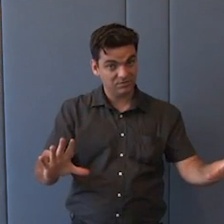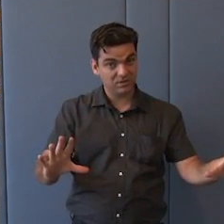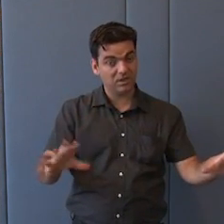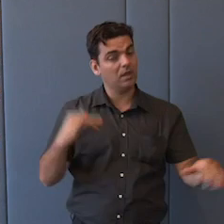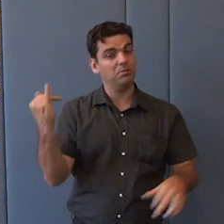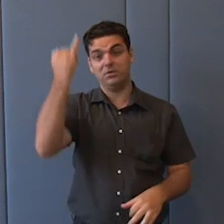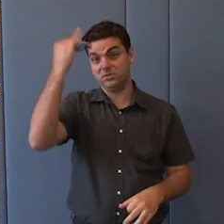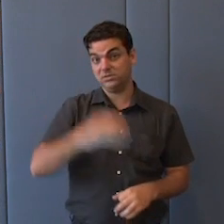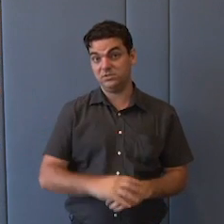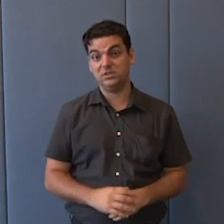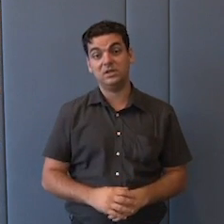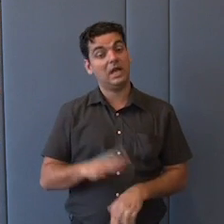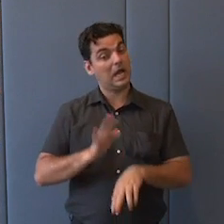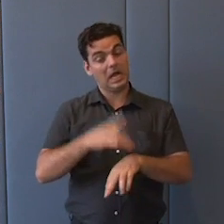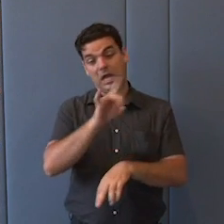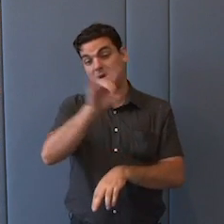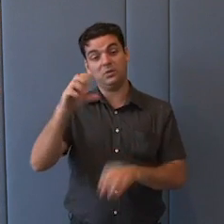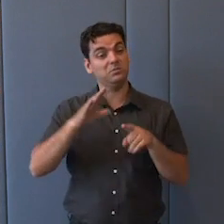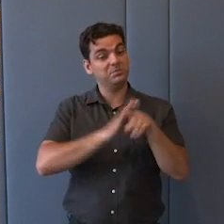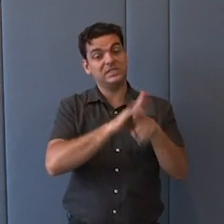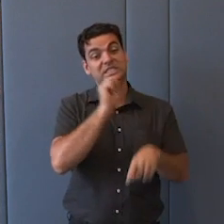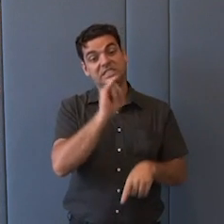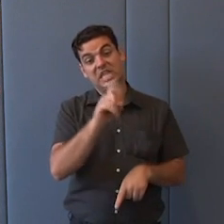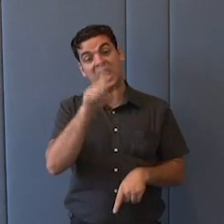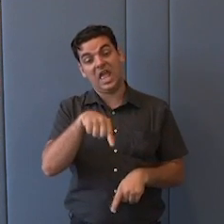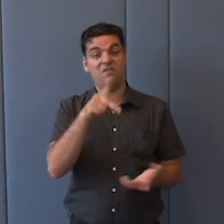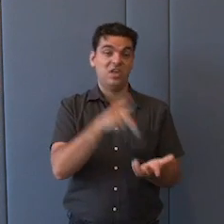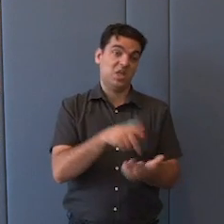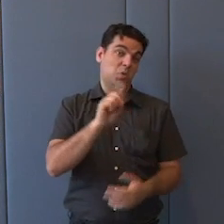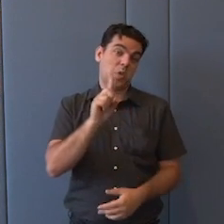O que, na verdade, provava o que eu estava falando, que é o fato de que